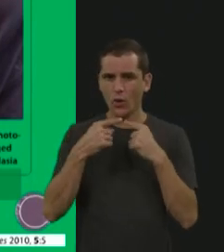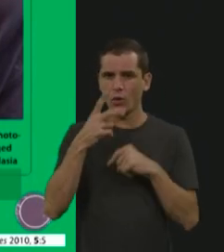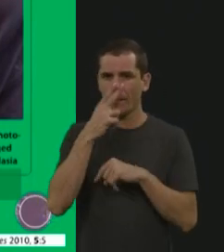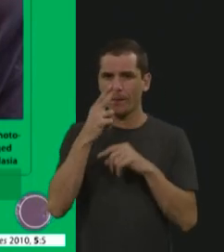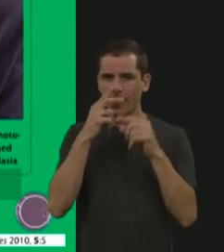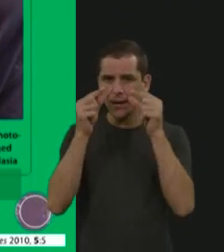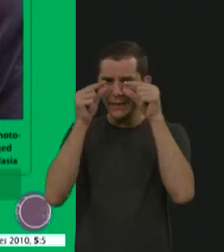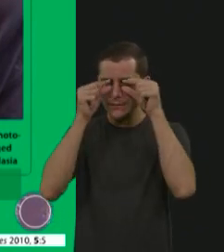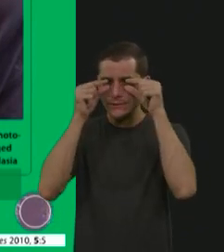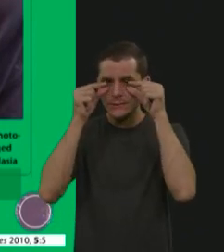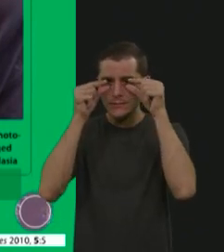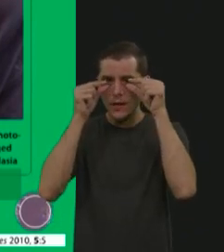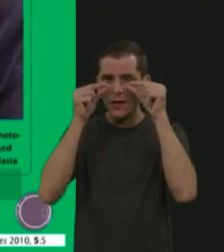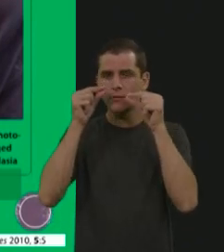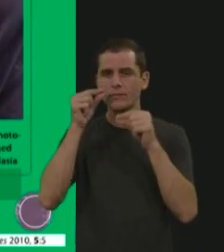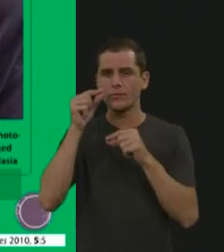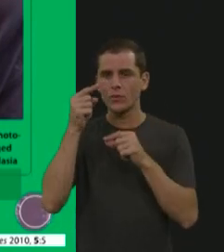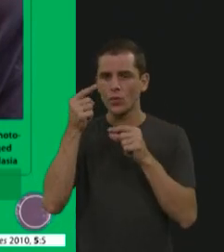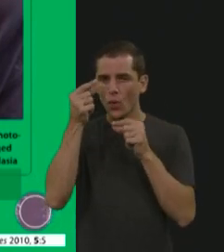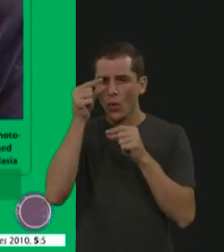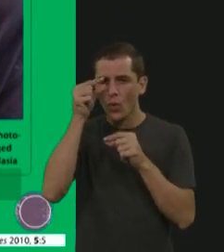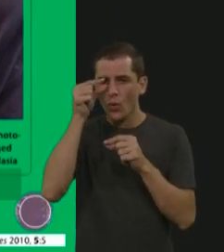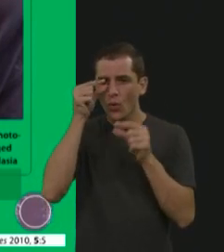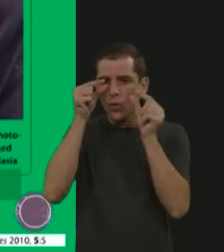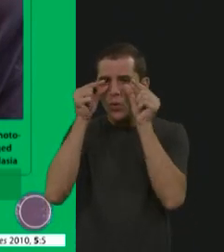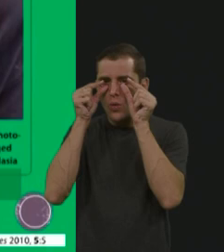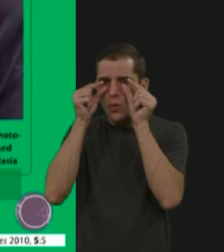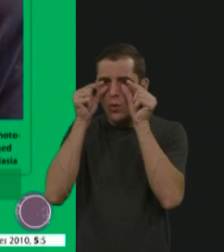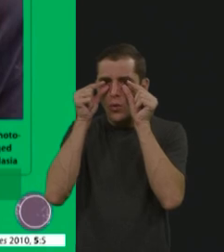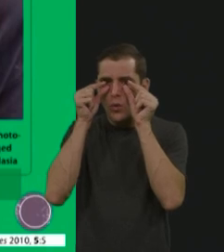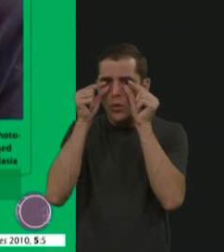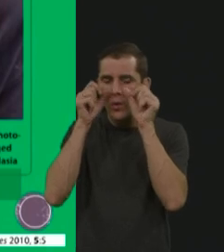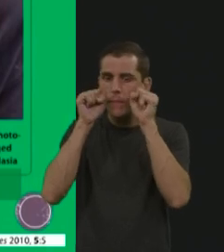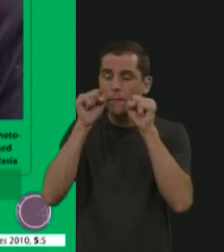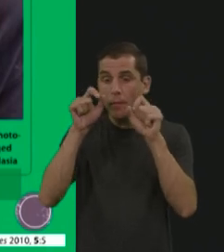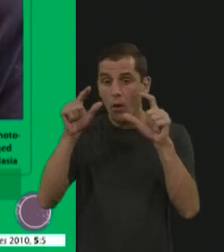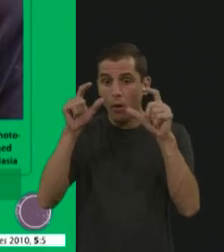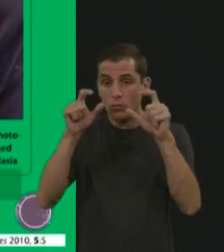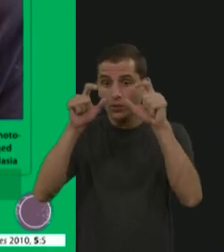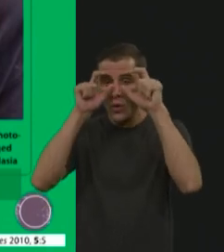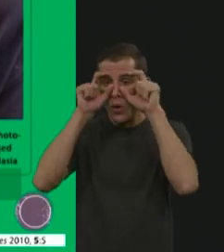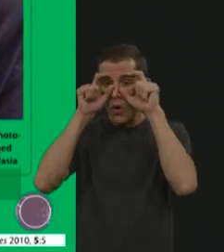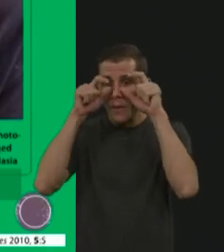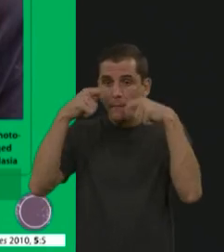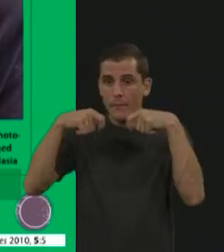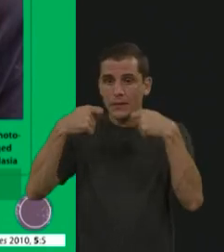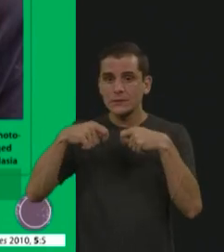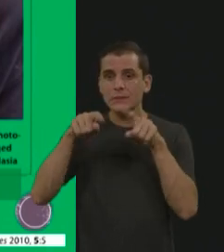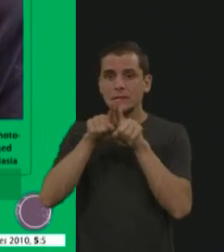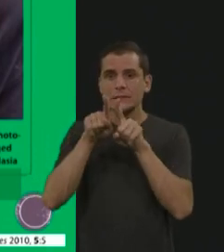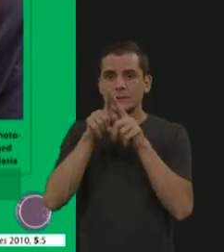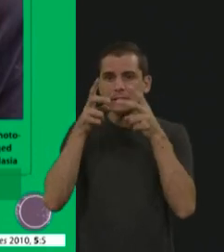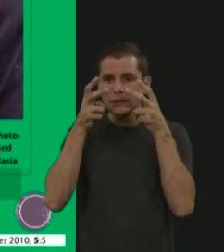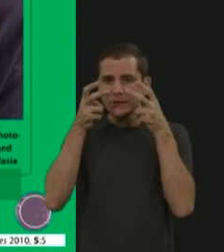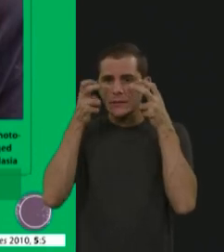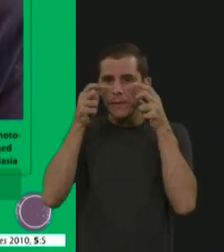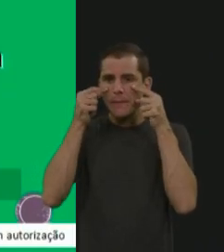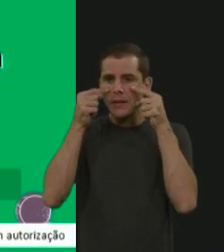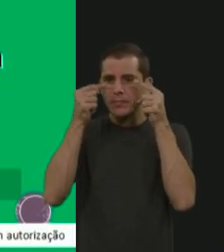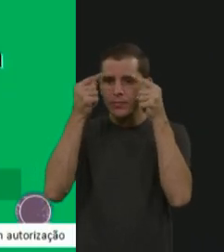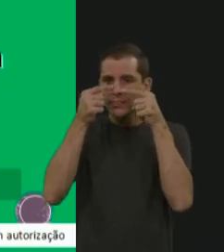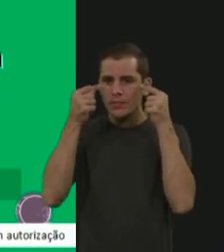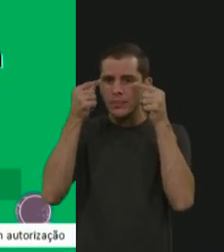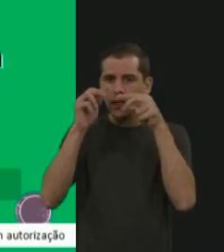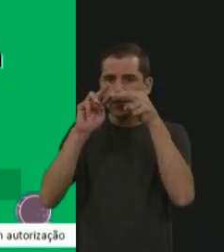Aqui, não dá para ver, você tem que acreditar em mim, Dos gags, né? Podem usar óculos, atrofia de nervo óptico, né? E várias outras condições,